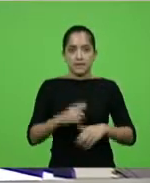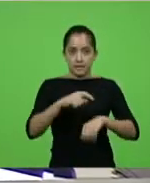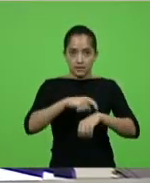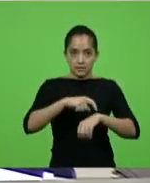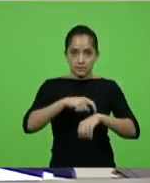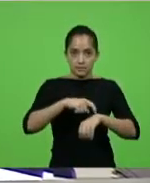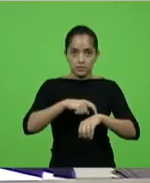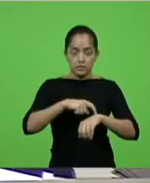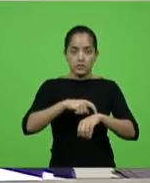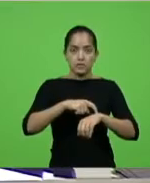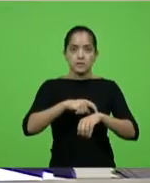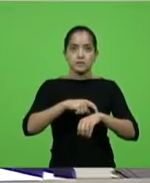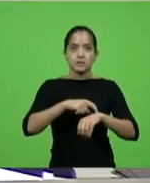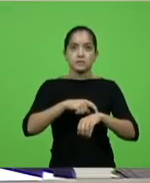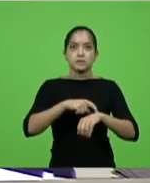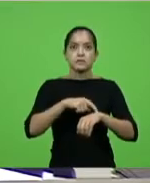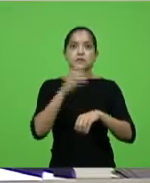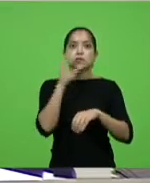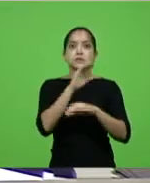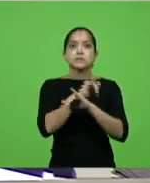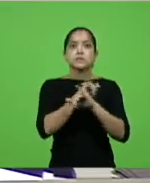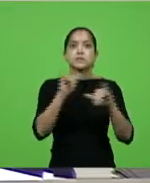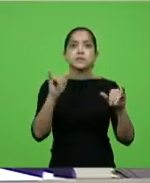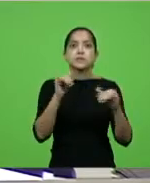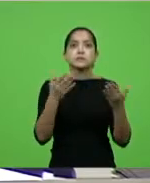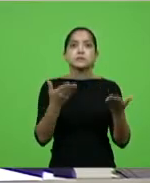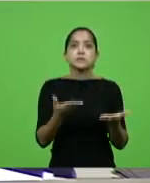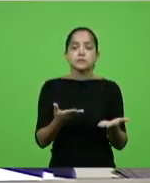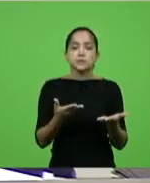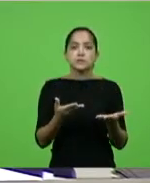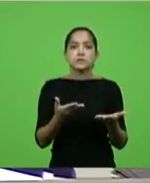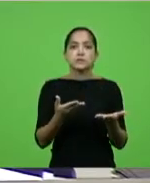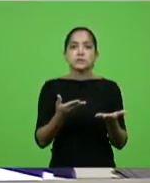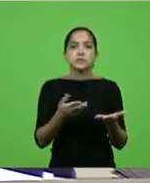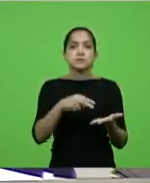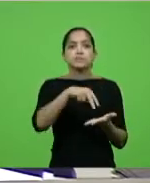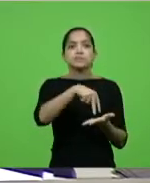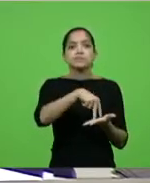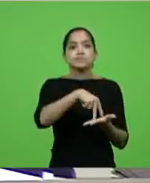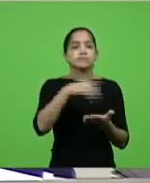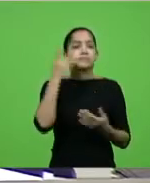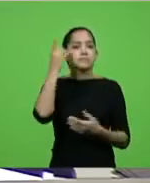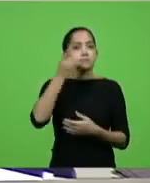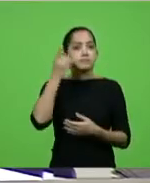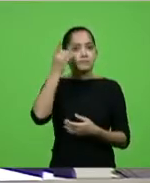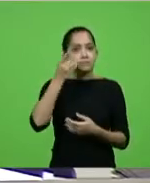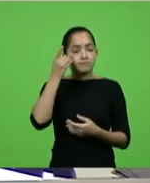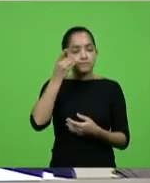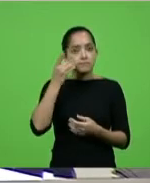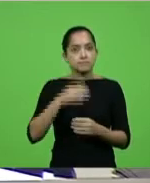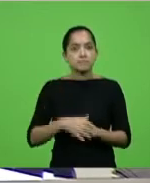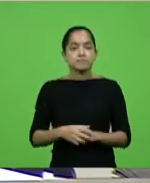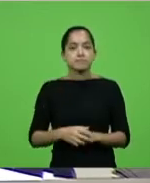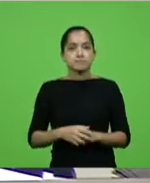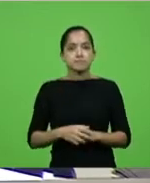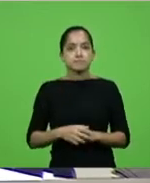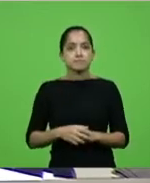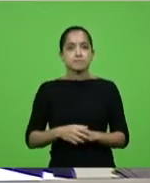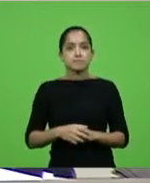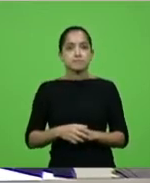em breve, comunicações imediatamente, e está escrito o primeiro deputado a fazer uso da palavra,